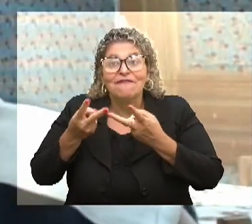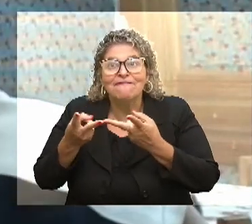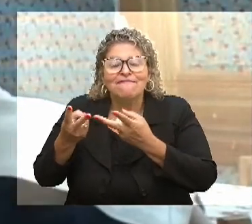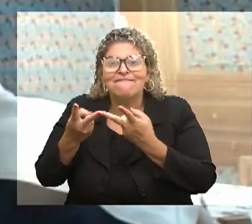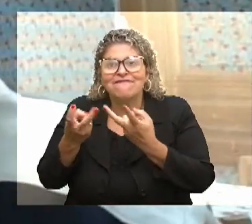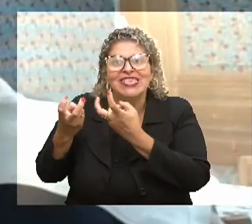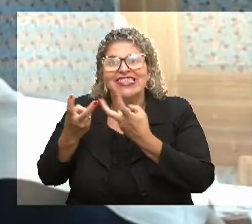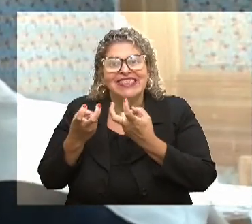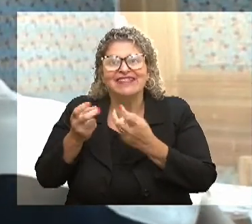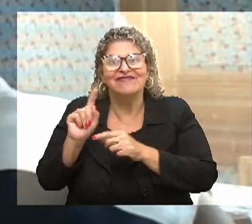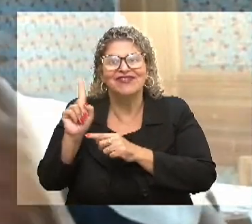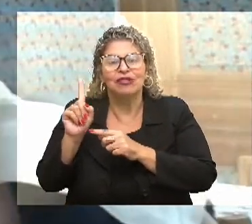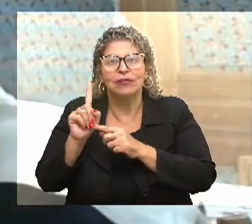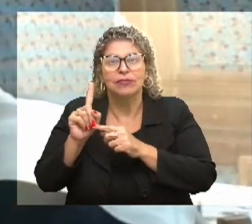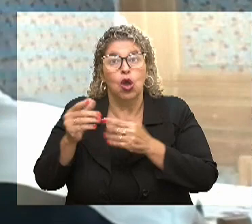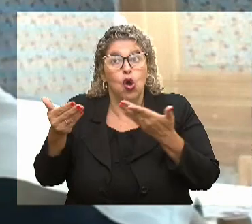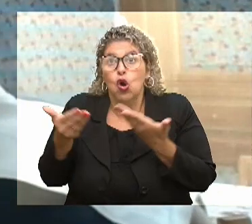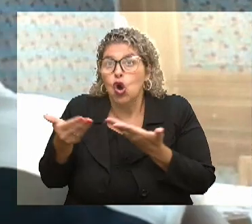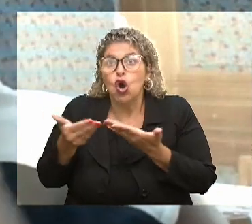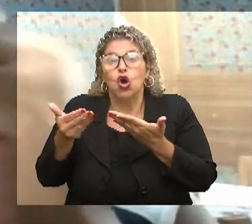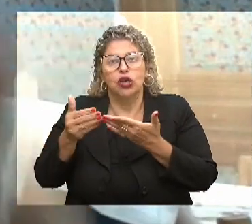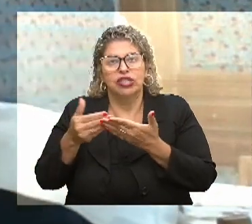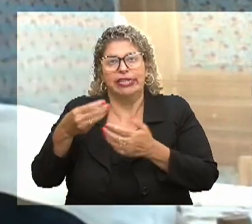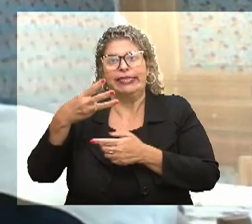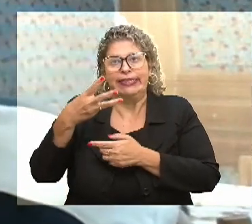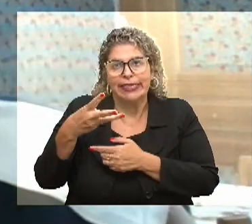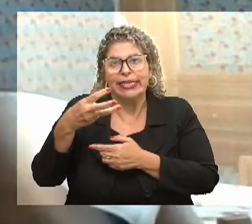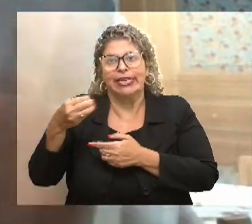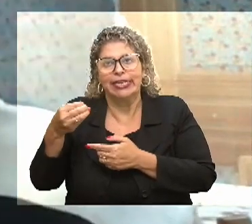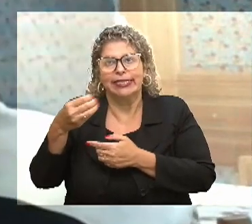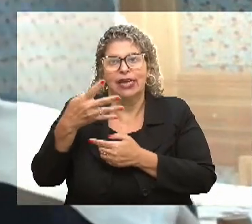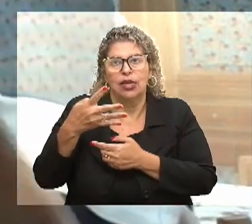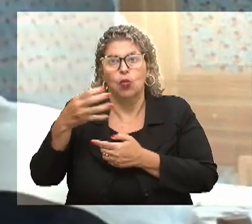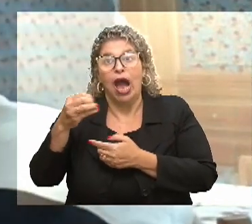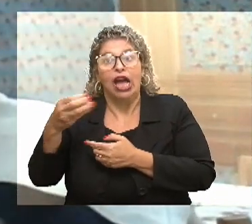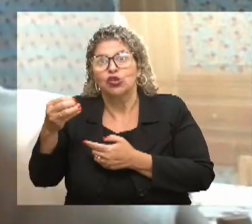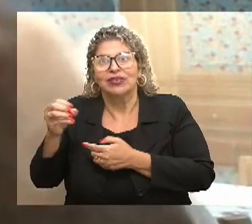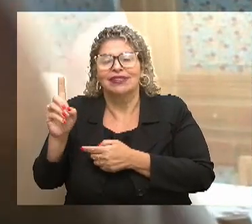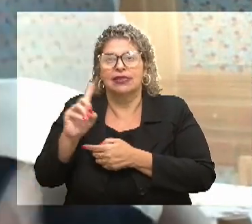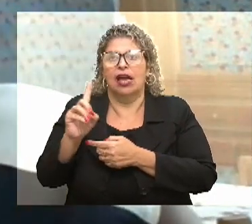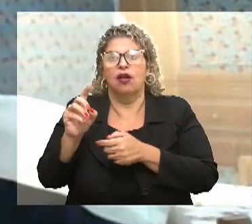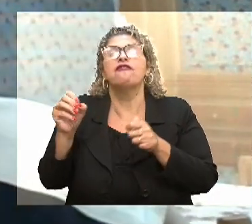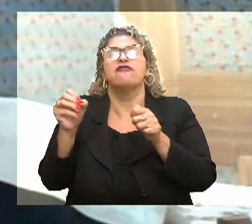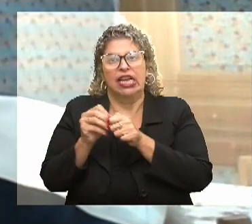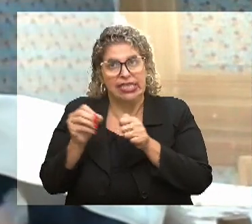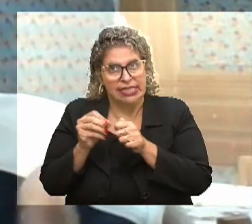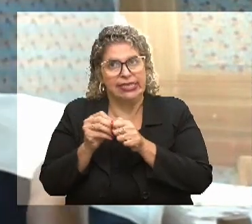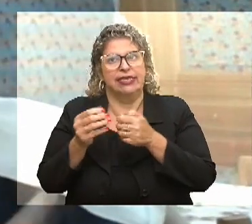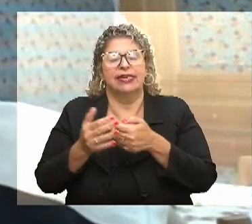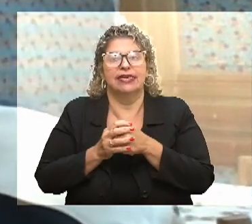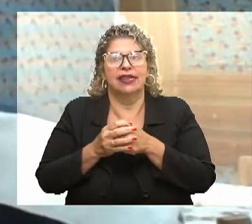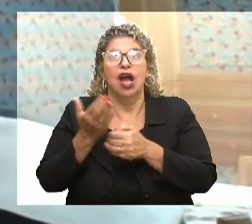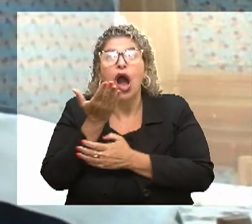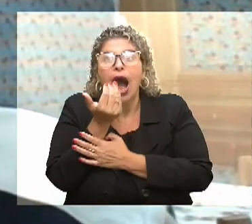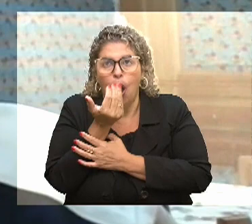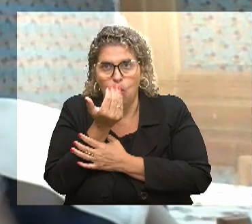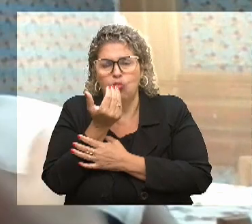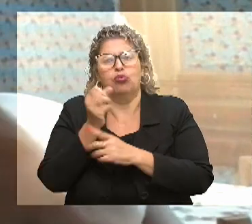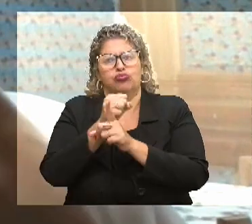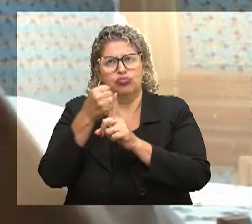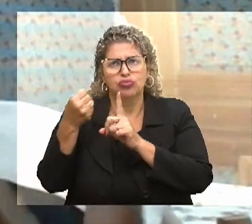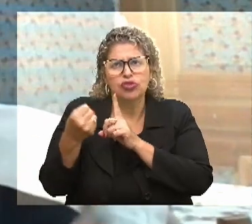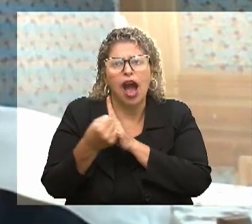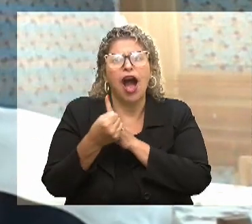assim, de fazer... Aí, hoje nós temos que ter 30, hoje nós temos que ter 40, 400... Não, a gente fazia um almoço social